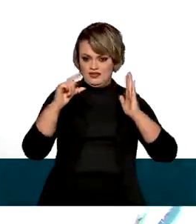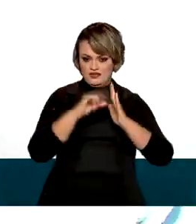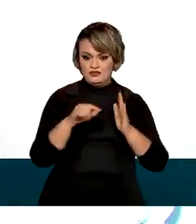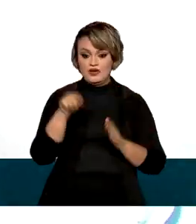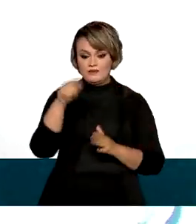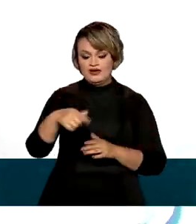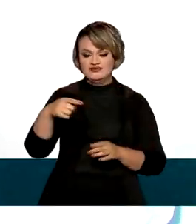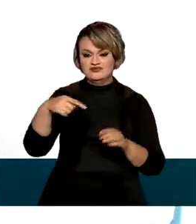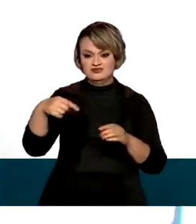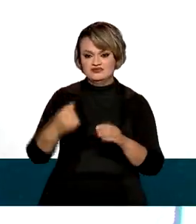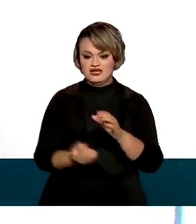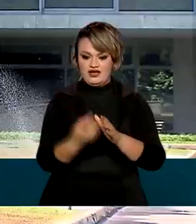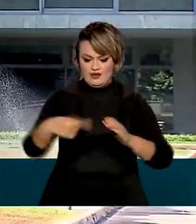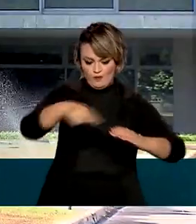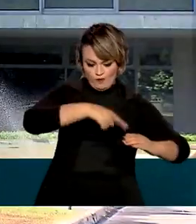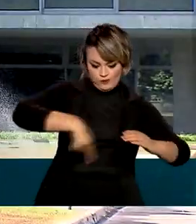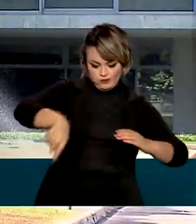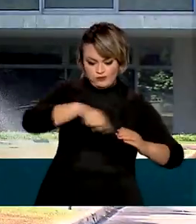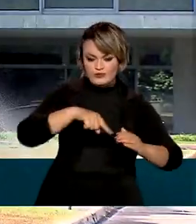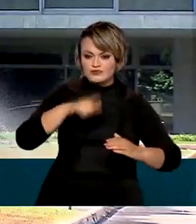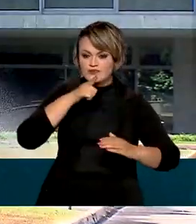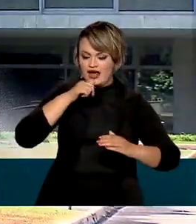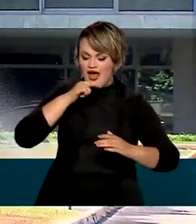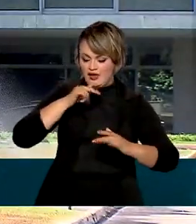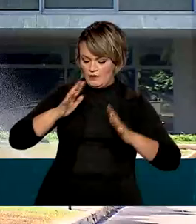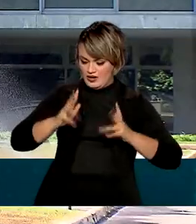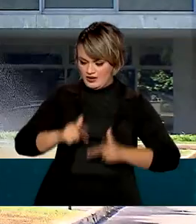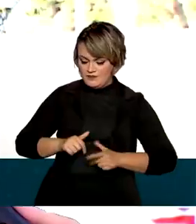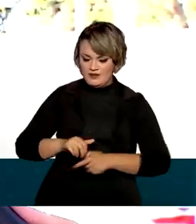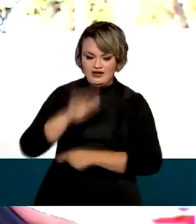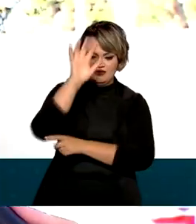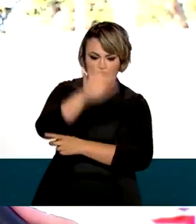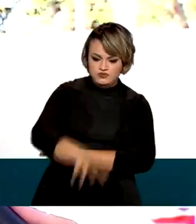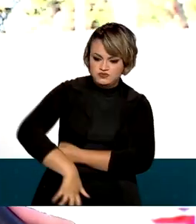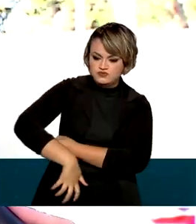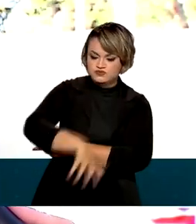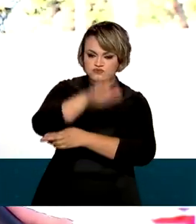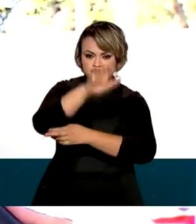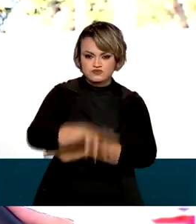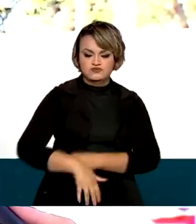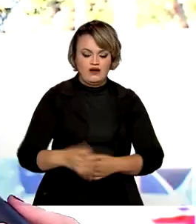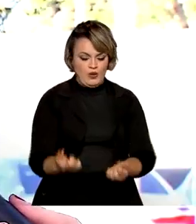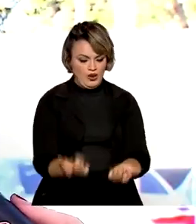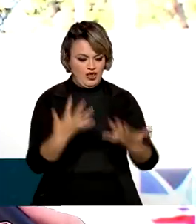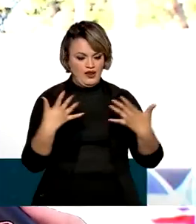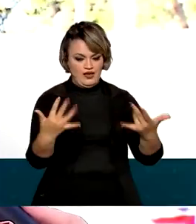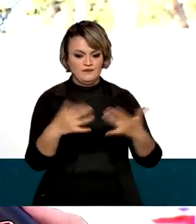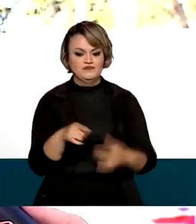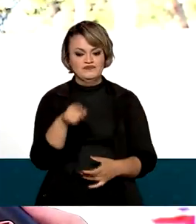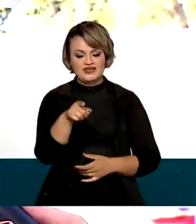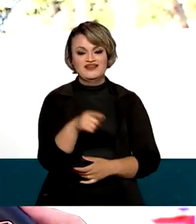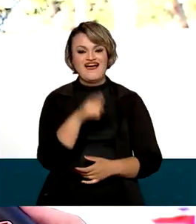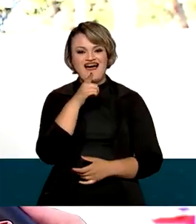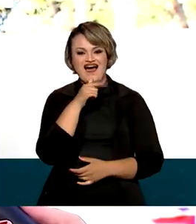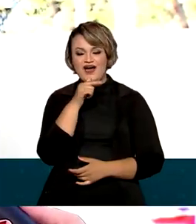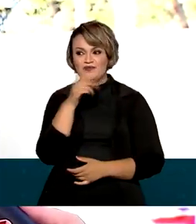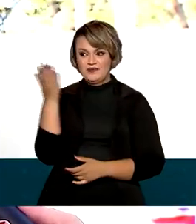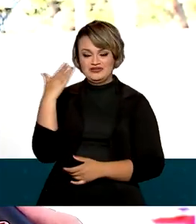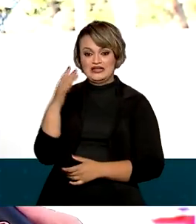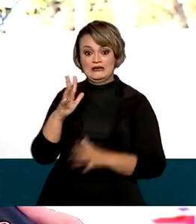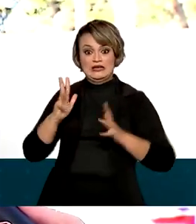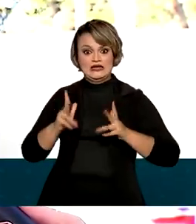que bombeia a água para irrigar e limpar os jardins do Palácio. Deixa de ser utilizado água potável para esse fim,